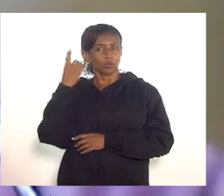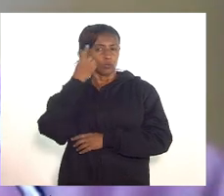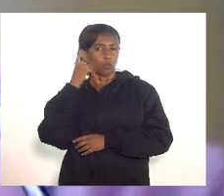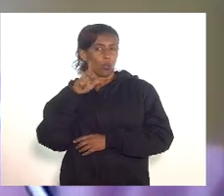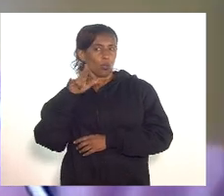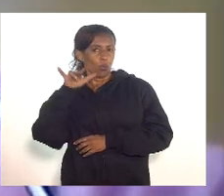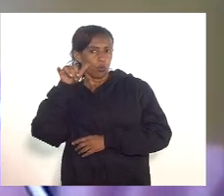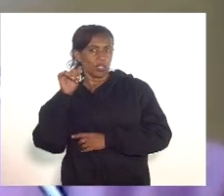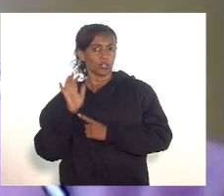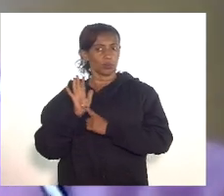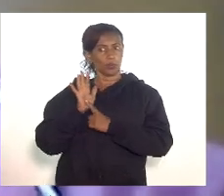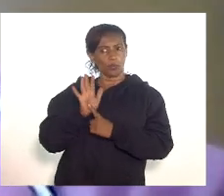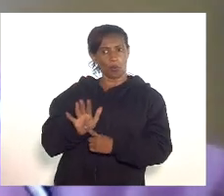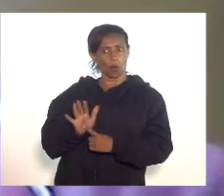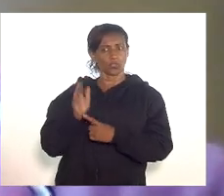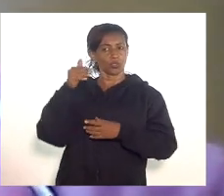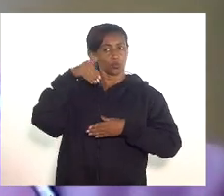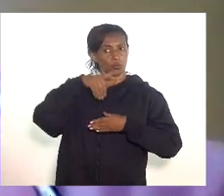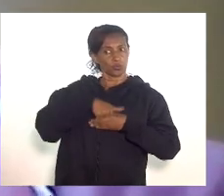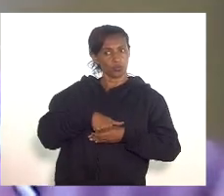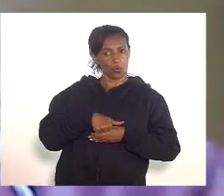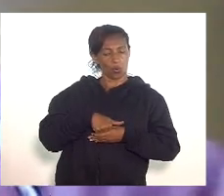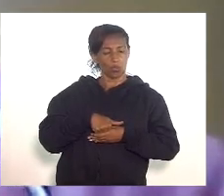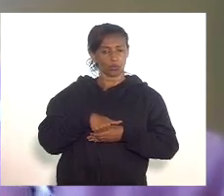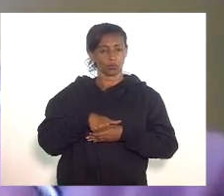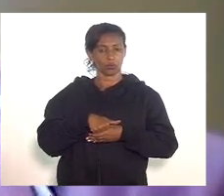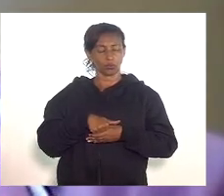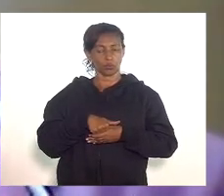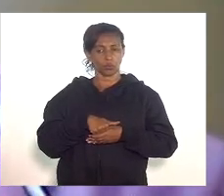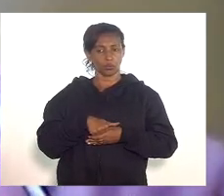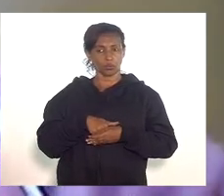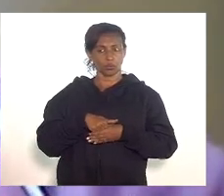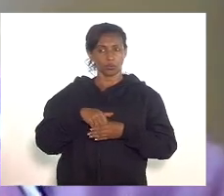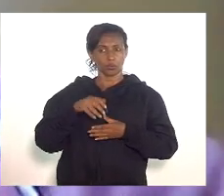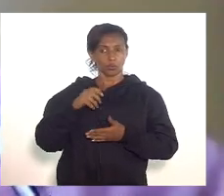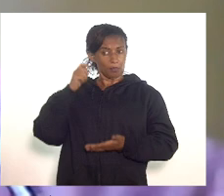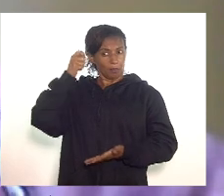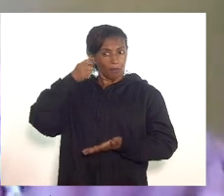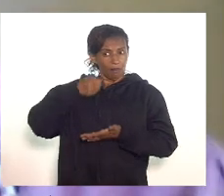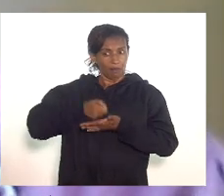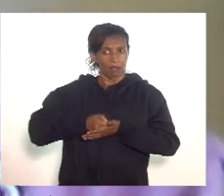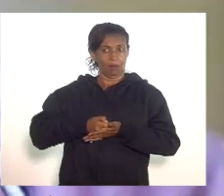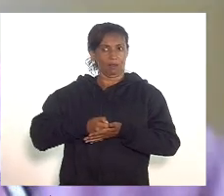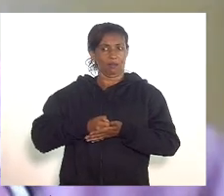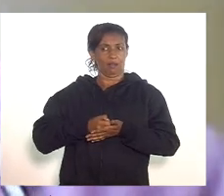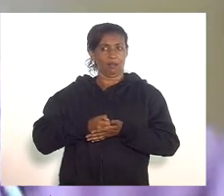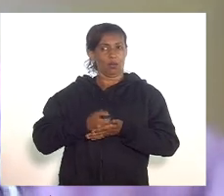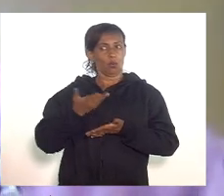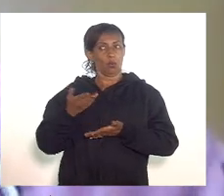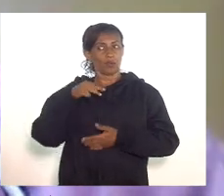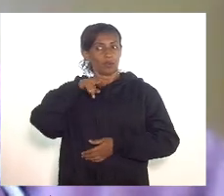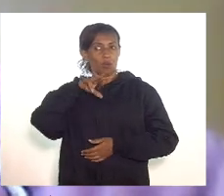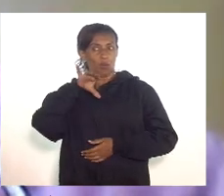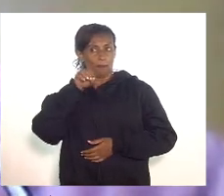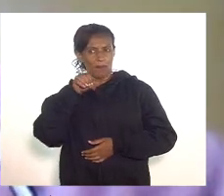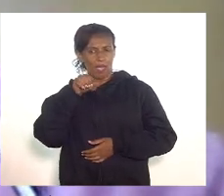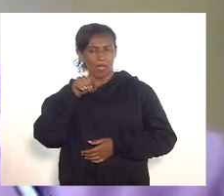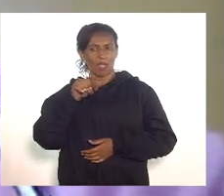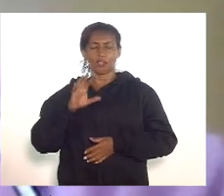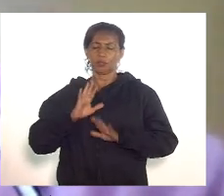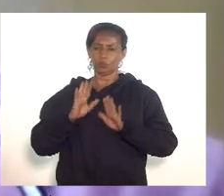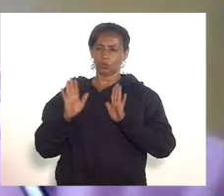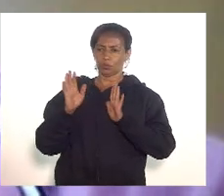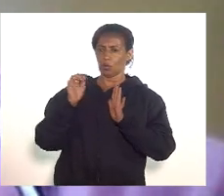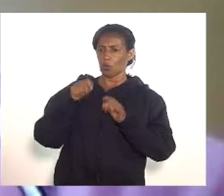questões que afetam o nosso voto sobre a sua legalidade da matéria então nesse sentido quanto ao mérito sem prejuízo das